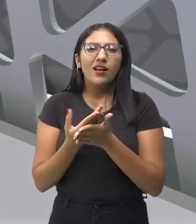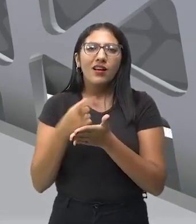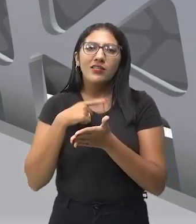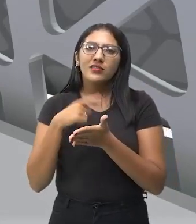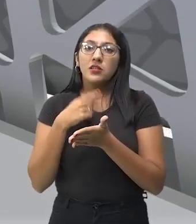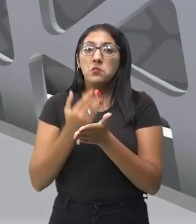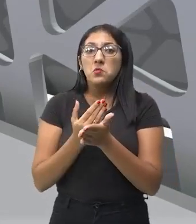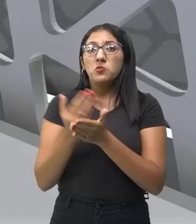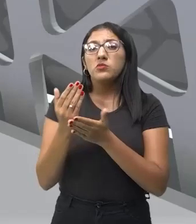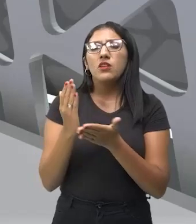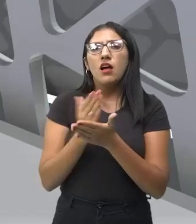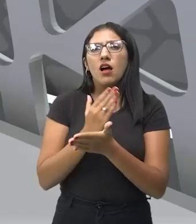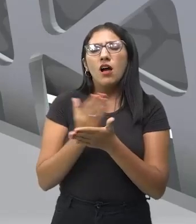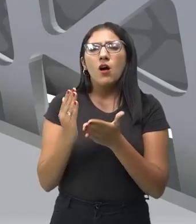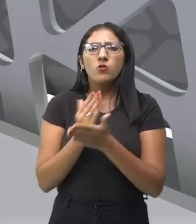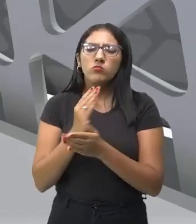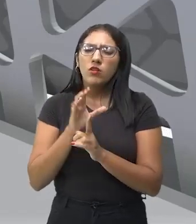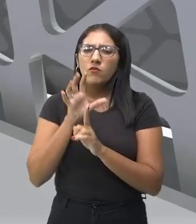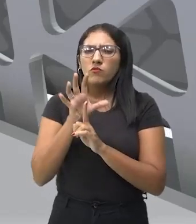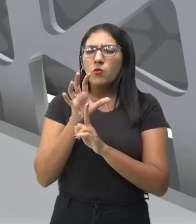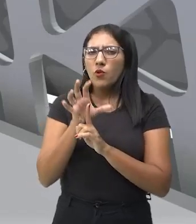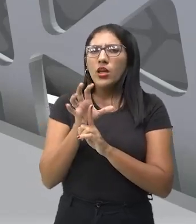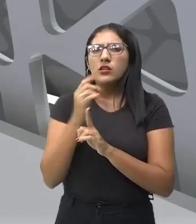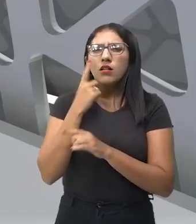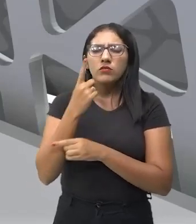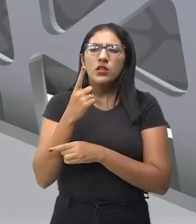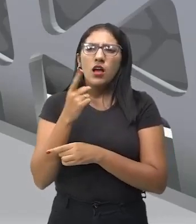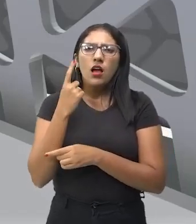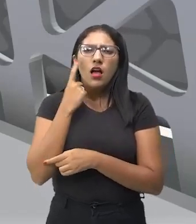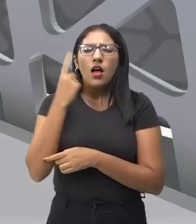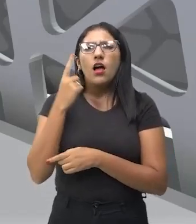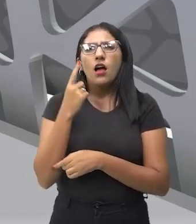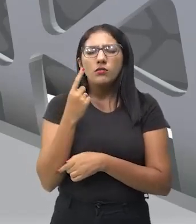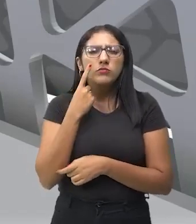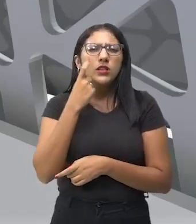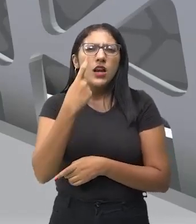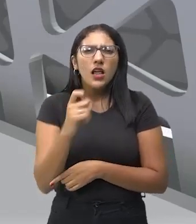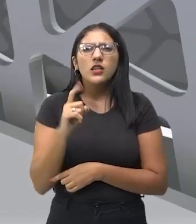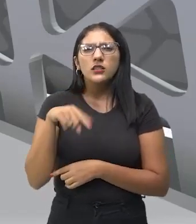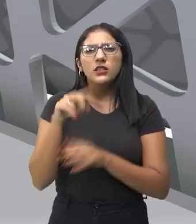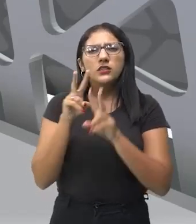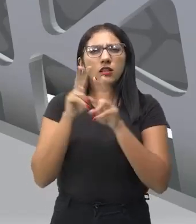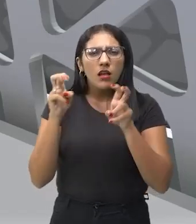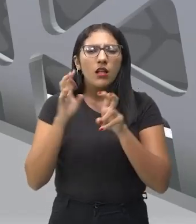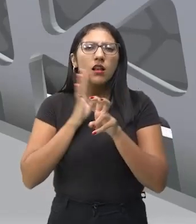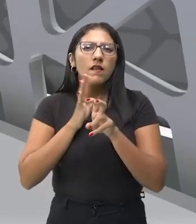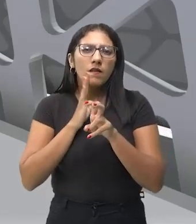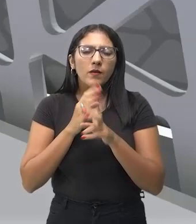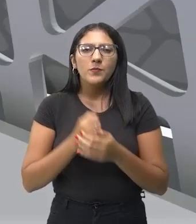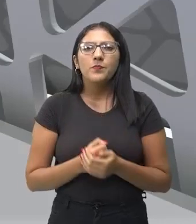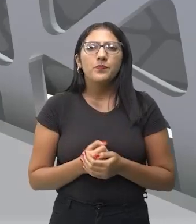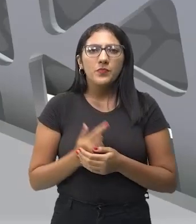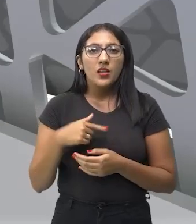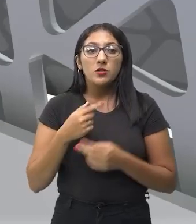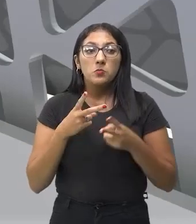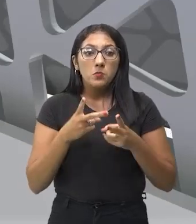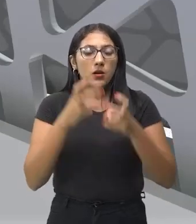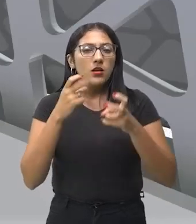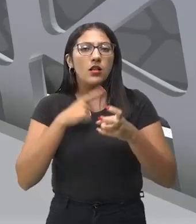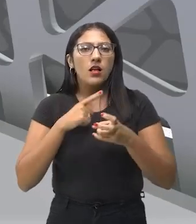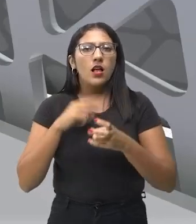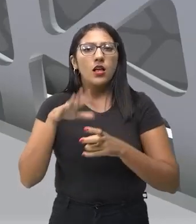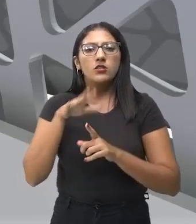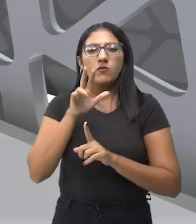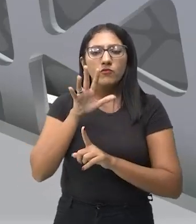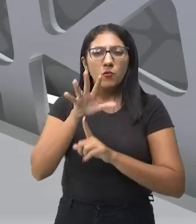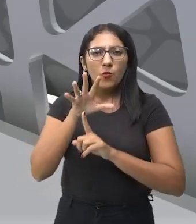links para vocês pegarem... Opa, deixa eu pesquisar, eu me interessei por esse assunto. E nós percebemos que essa